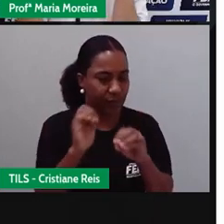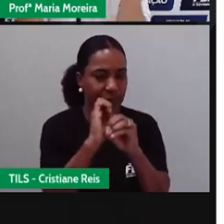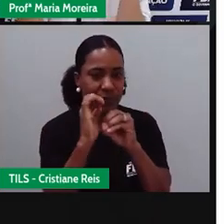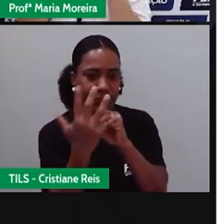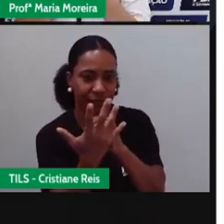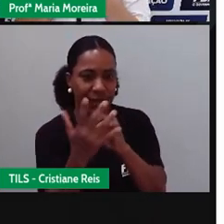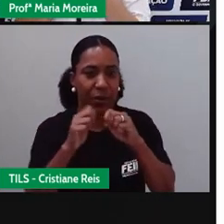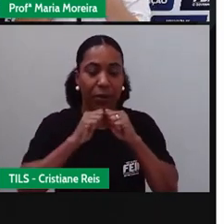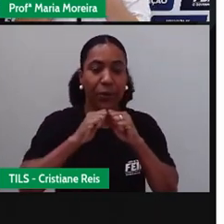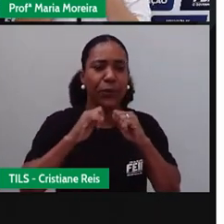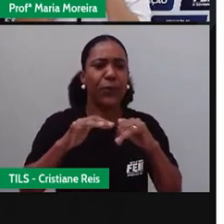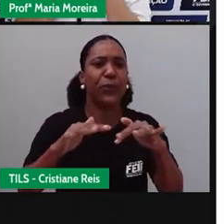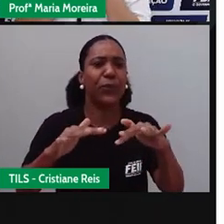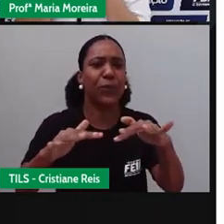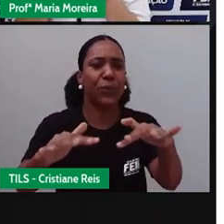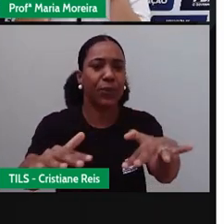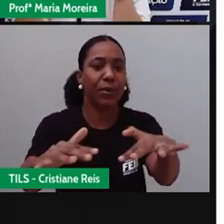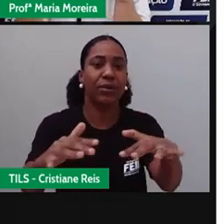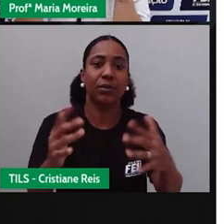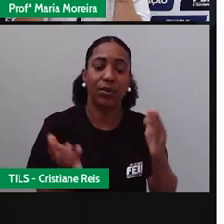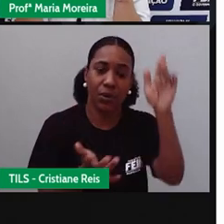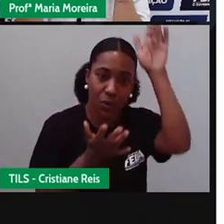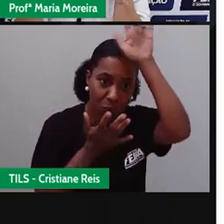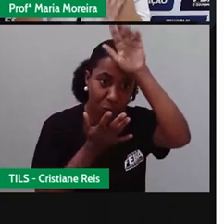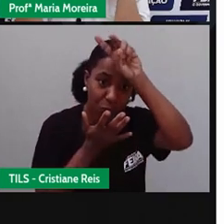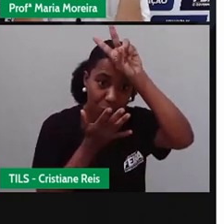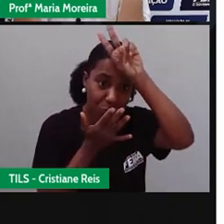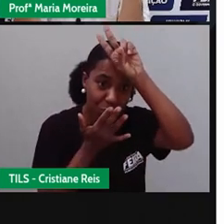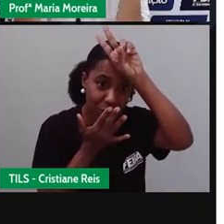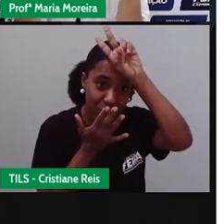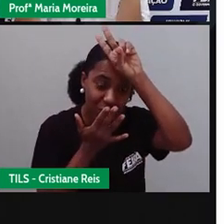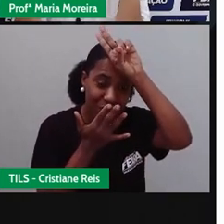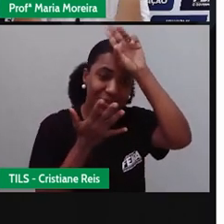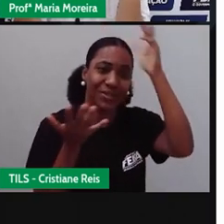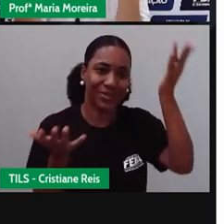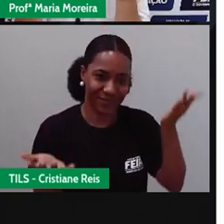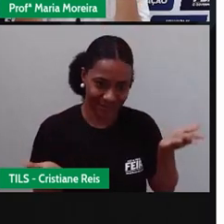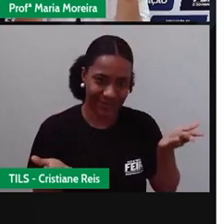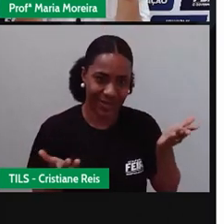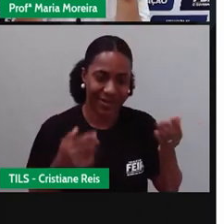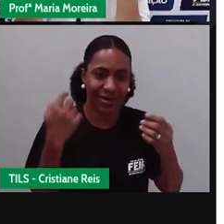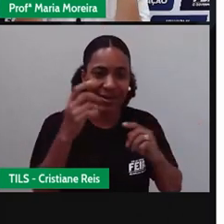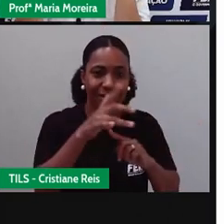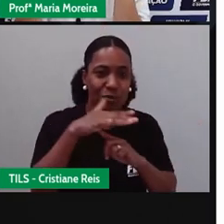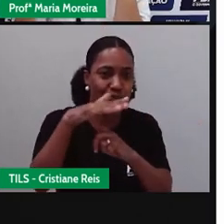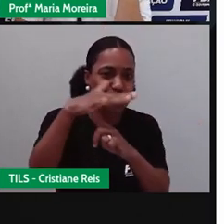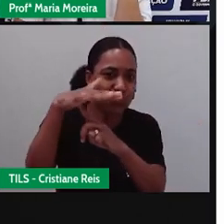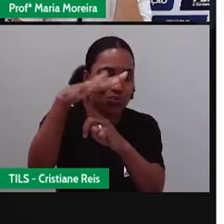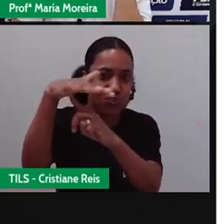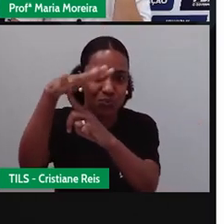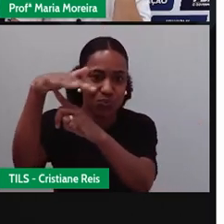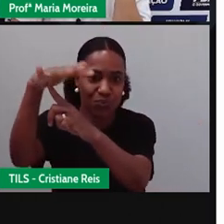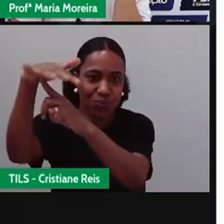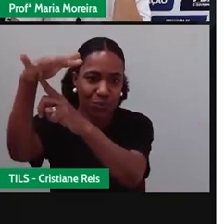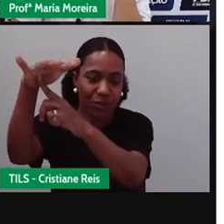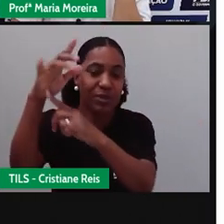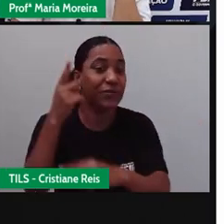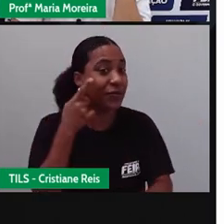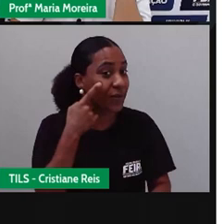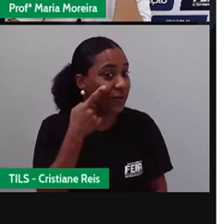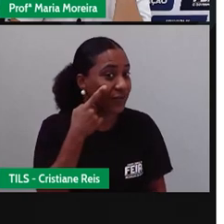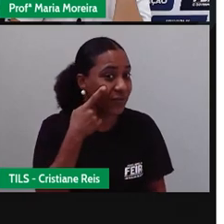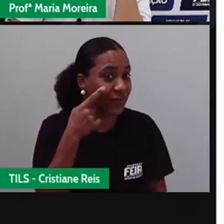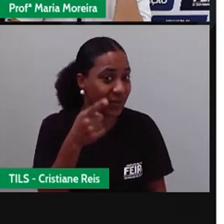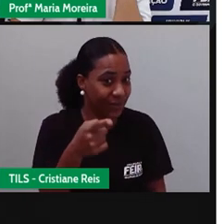vezes aí, né, com os indígenas, né, a necessidade desse transporte aéreo, ou até, que a gente vai ver daqui